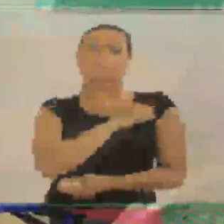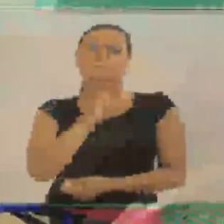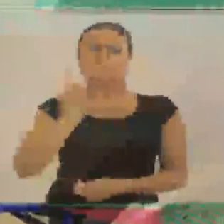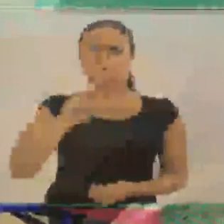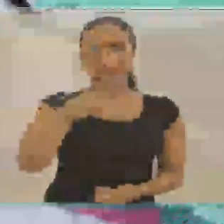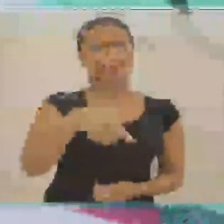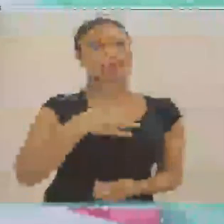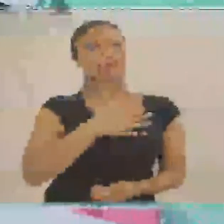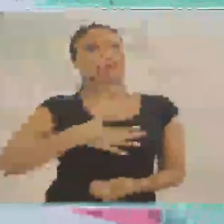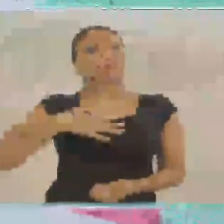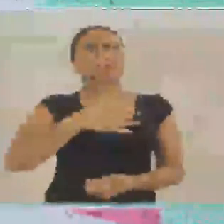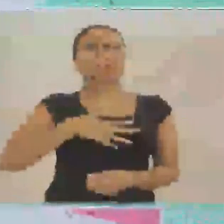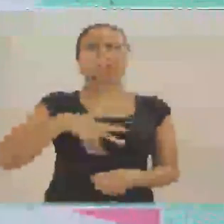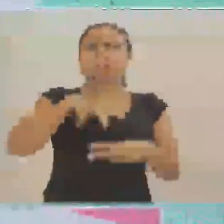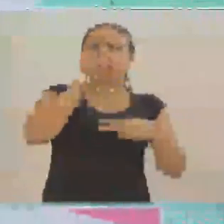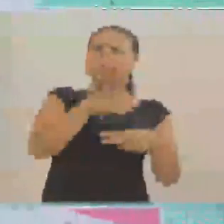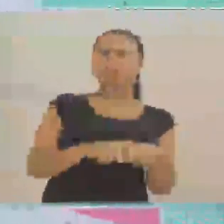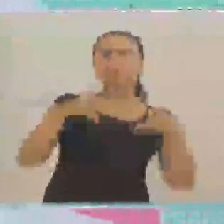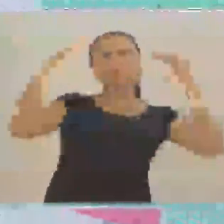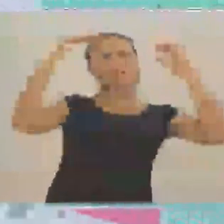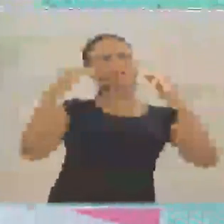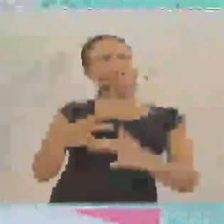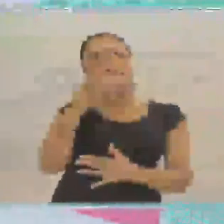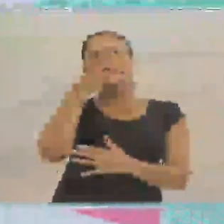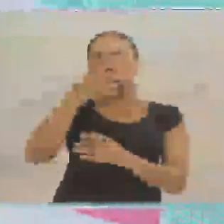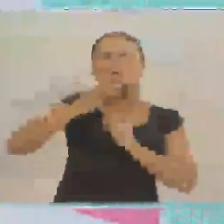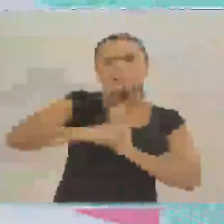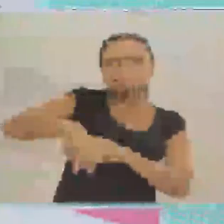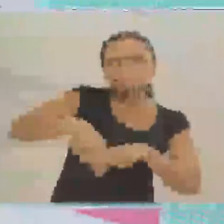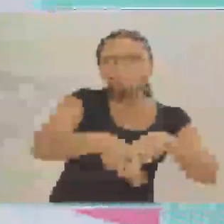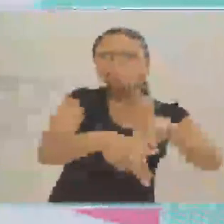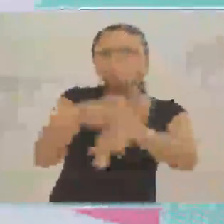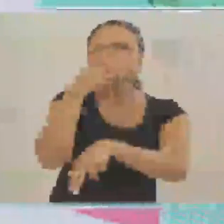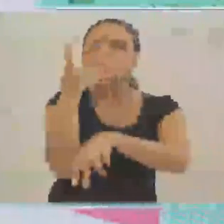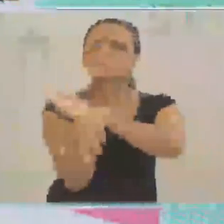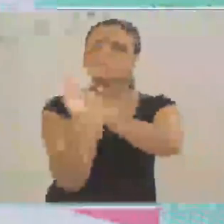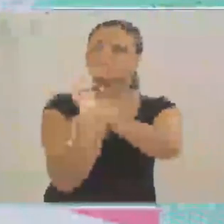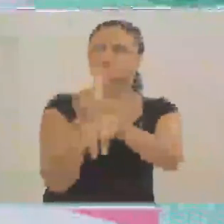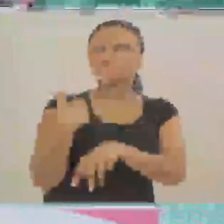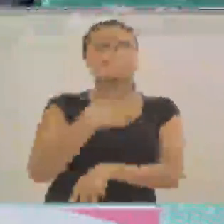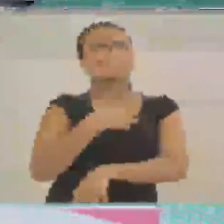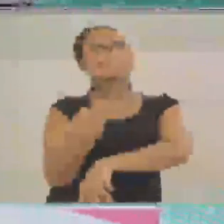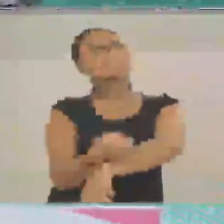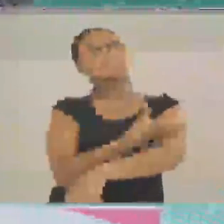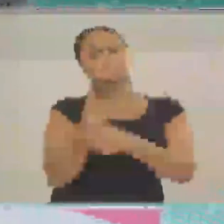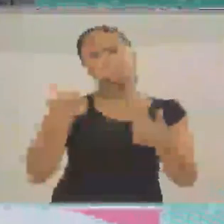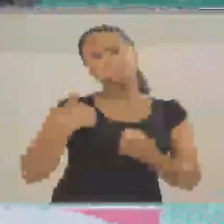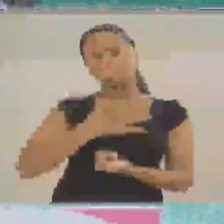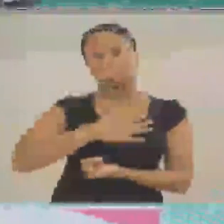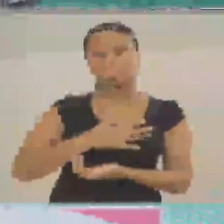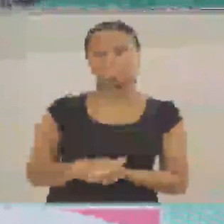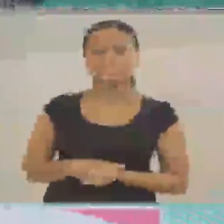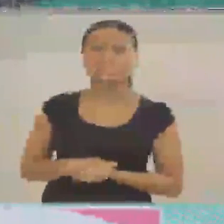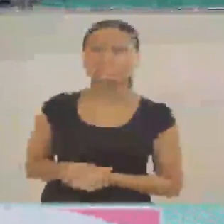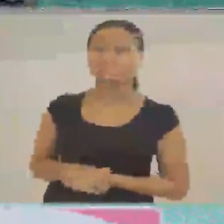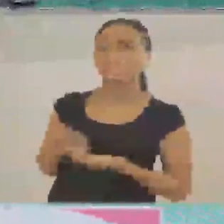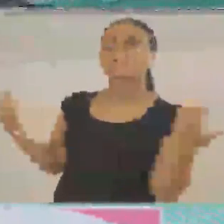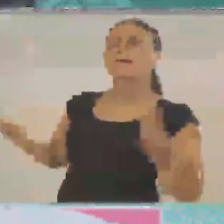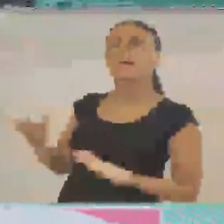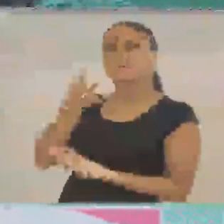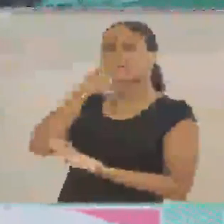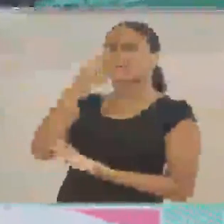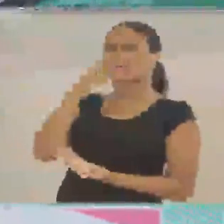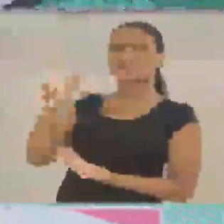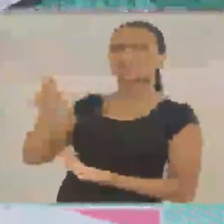E o cara falou que não. Que os cachorros ficam satisfeitos de puxar a gente pra andar ali. E foi uma aventura, assim, muito bacana. Então